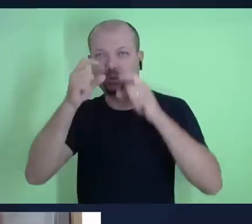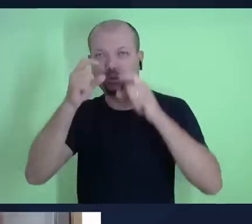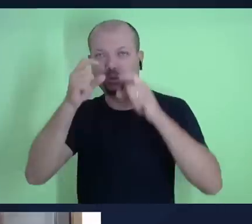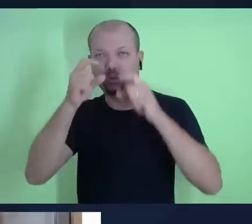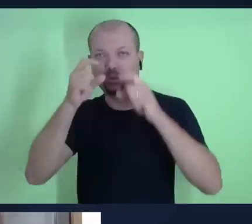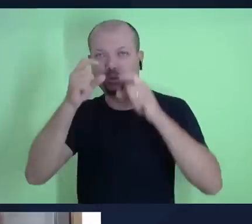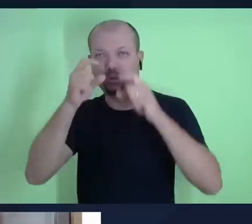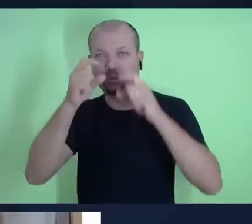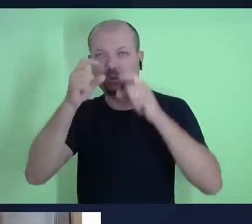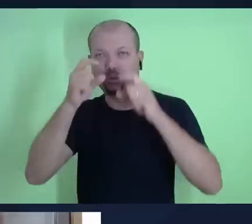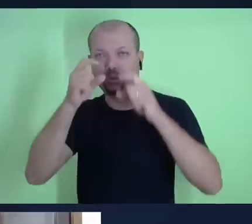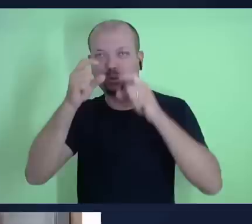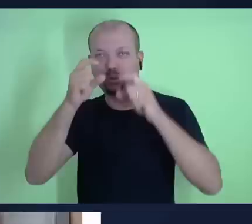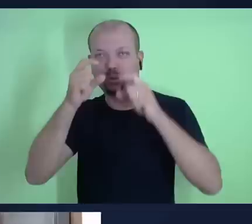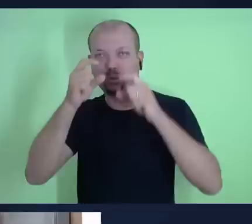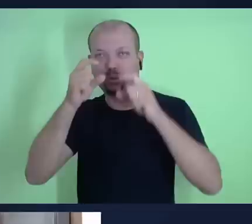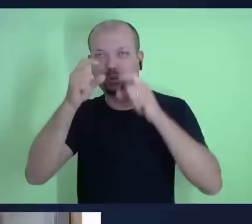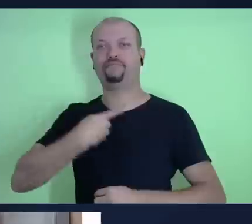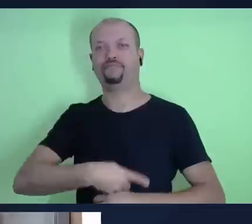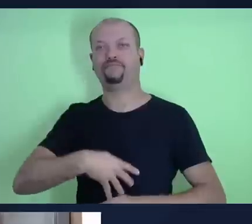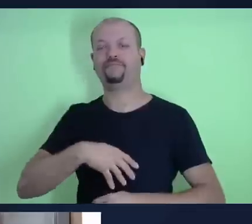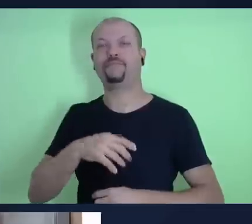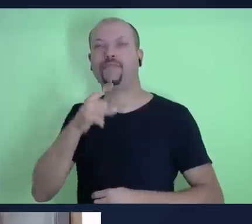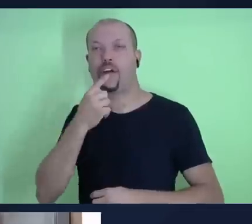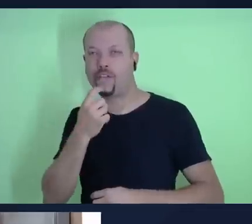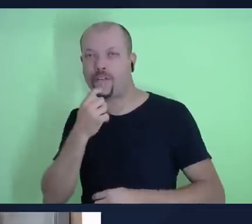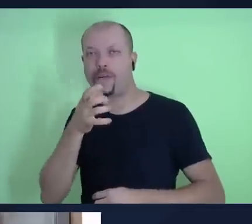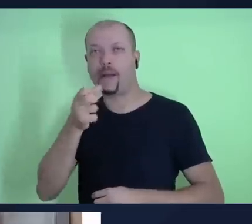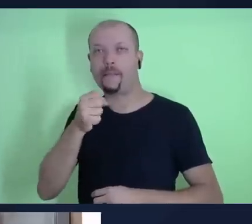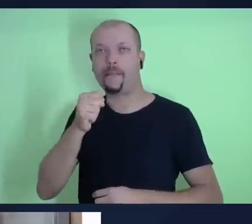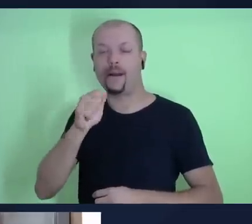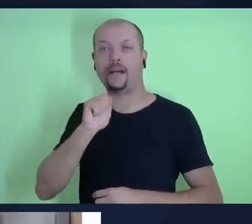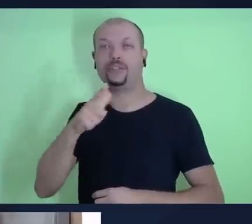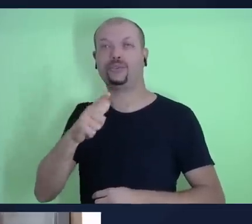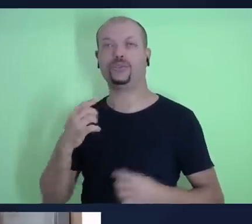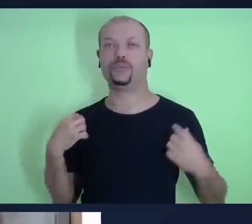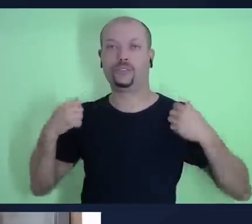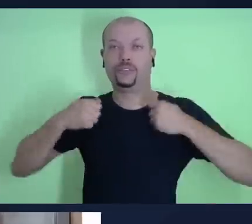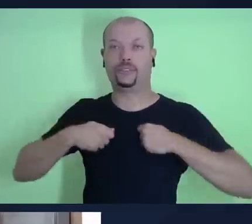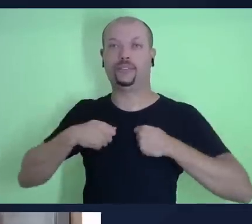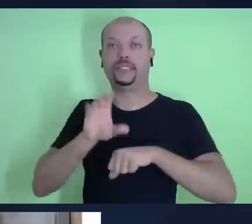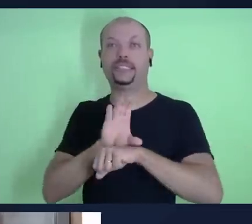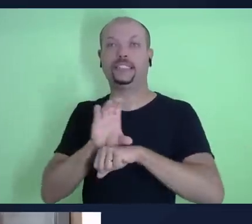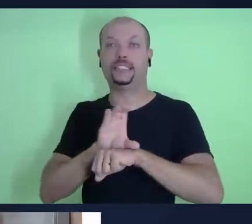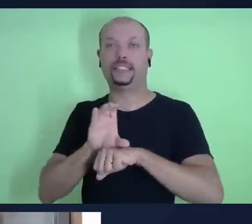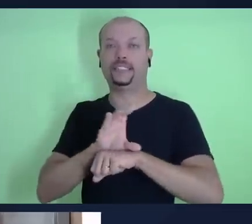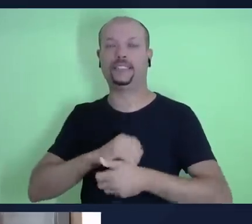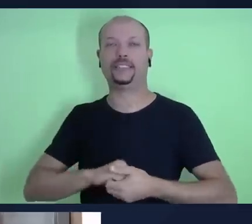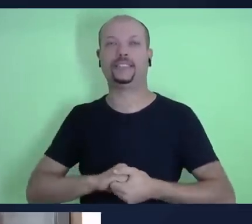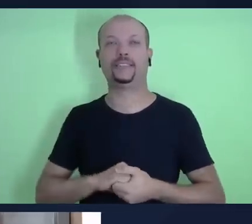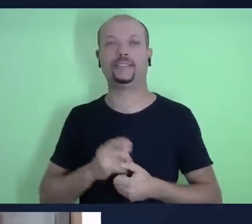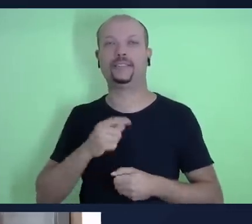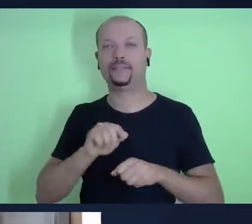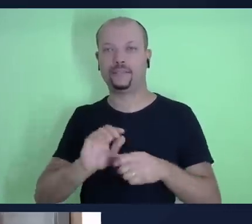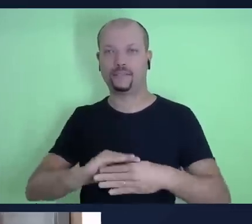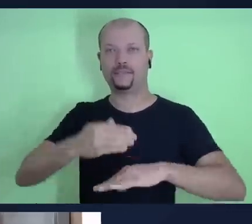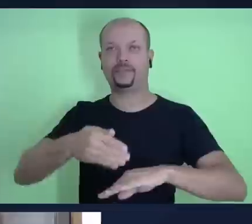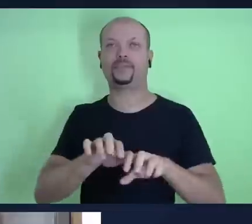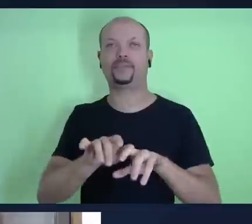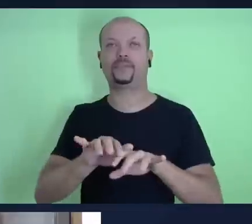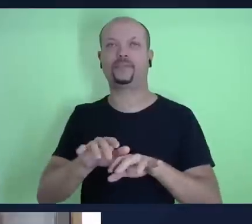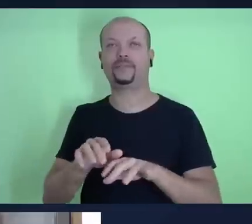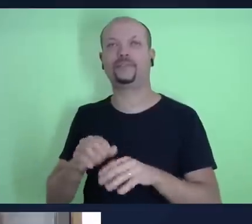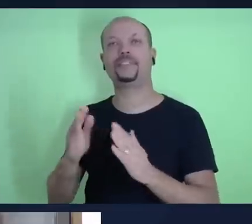xadrez vermelha, branca e azul, com um blazer cinza por cima. Estou aqui no escritório da casa da minha irmã em